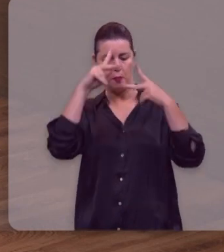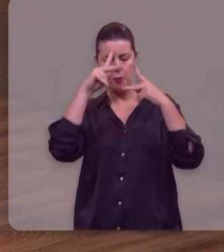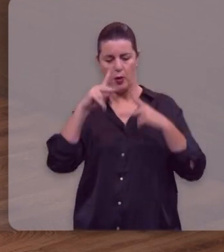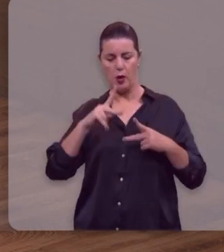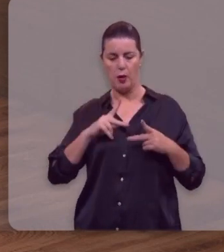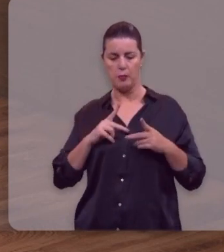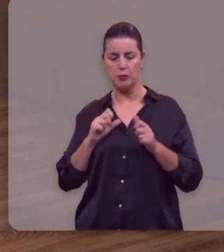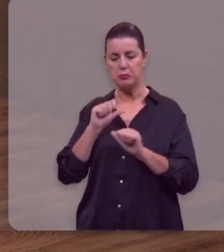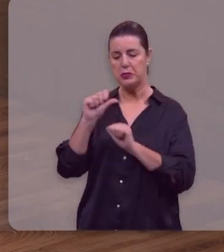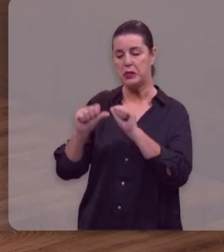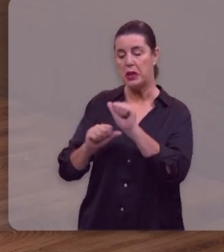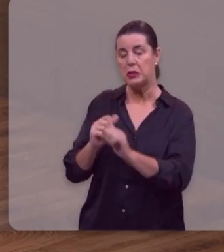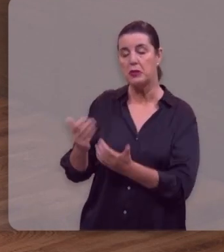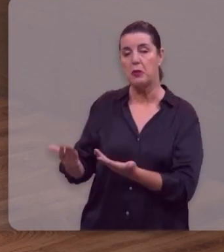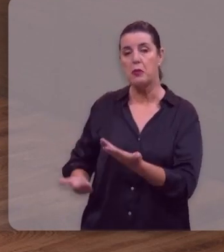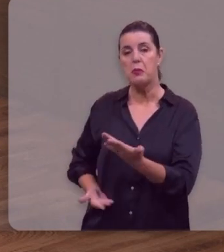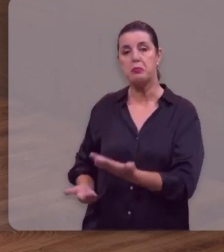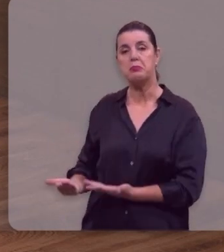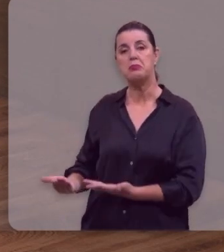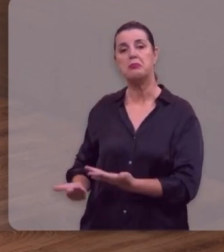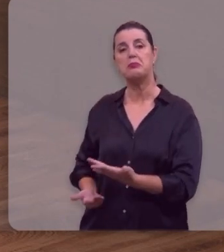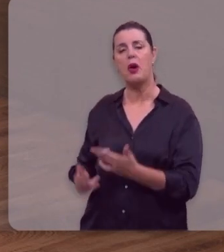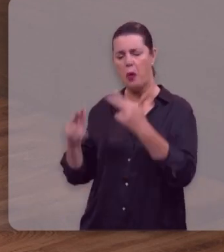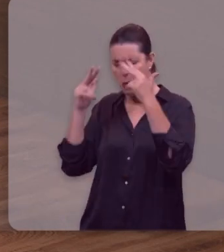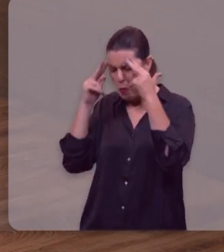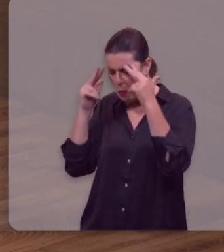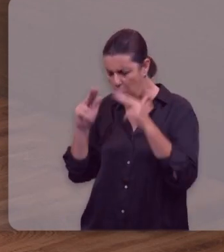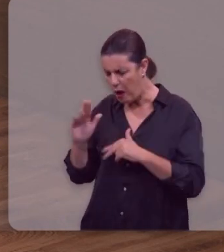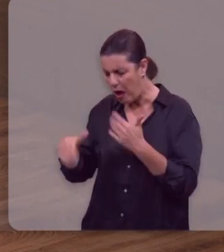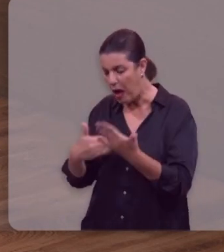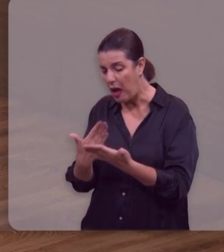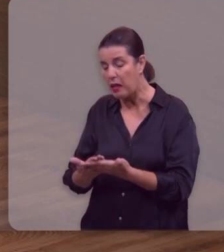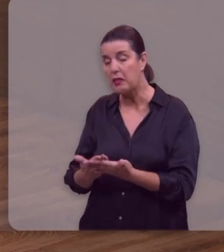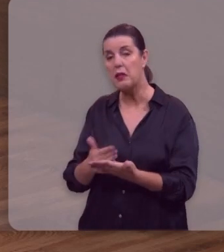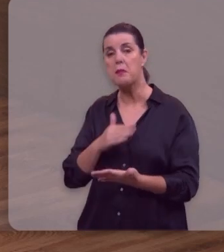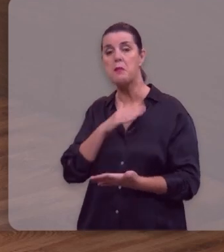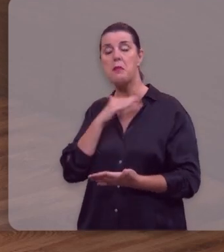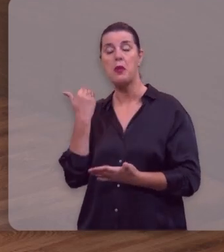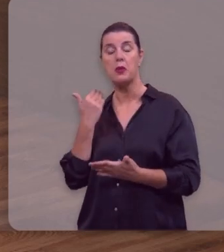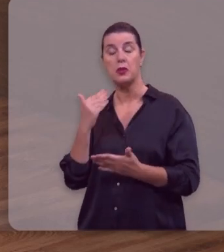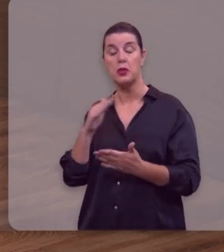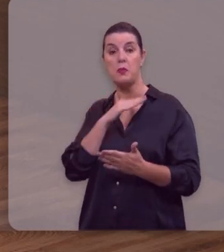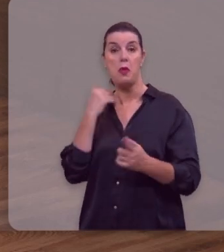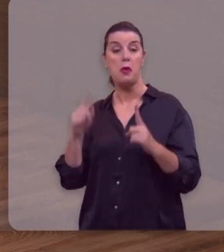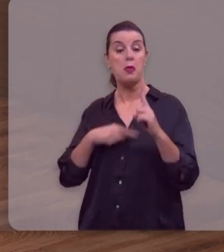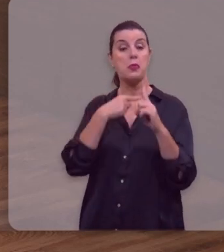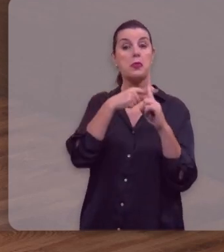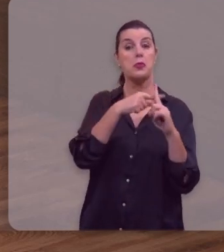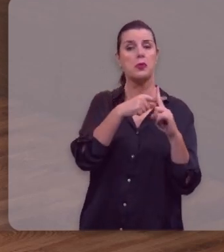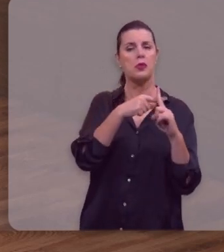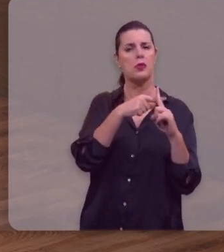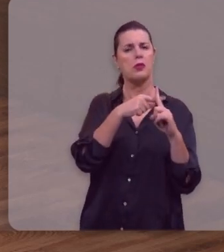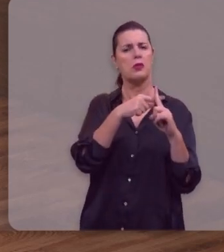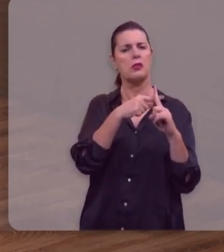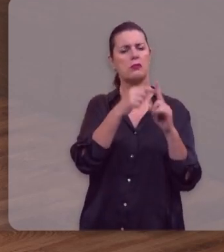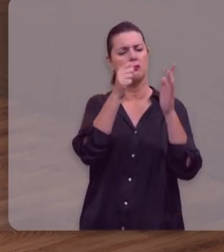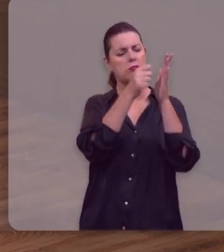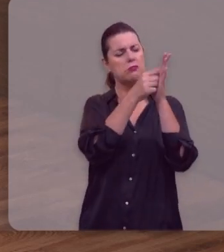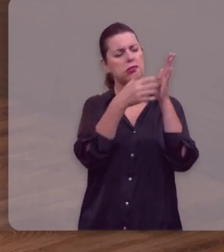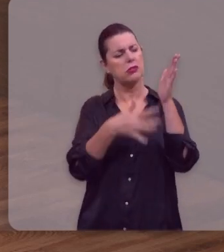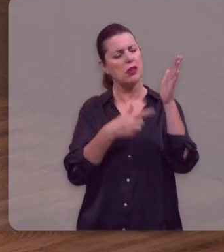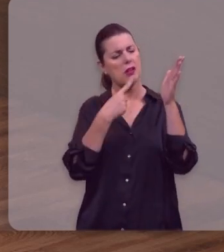assumido a forma de servo, ter se humilhado até a morte, morte de cruz, vertendo o seu